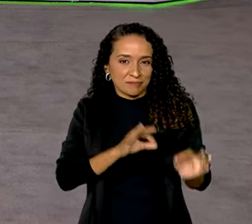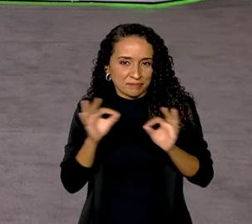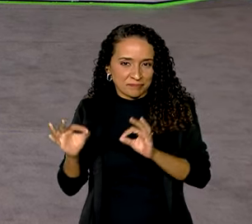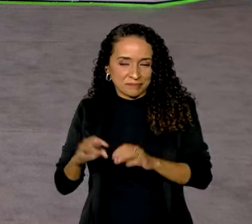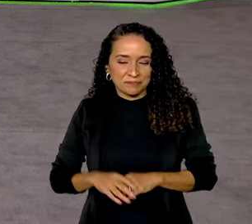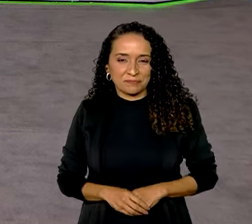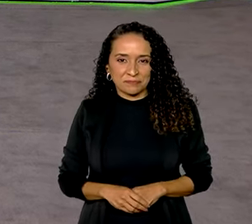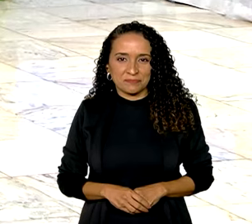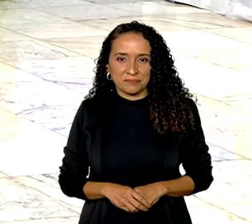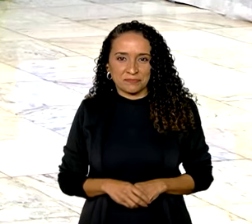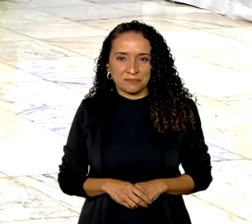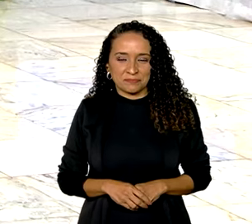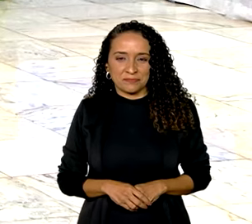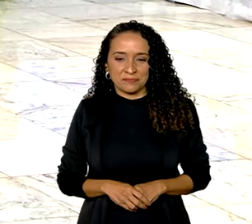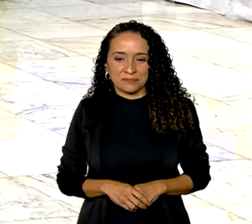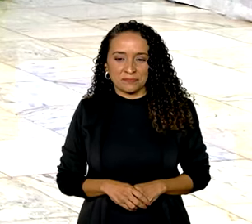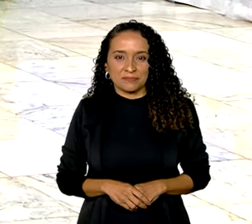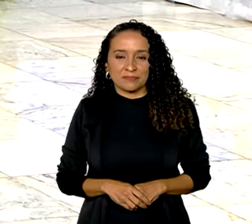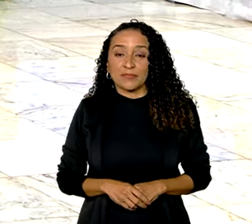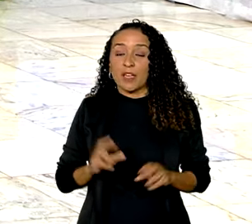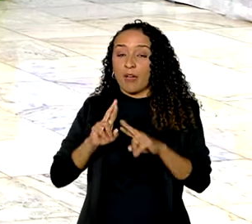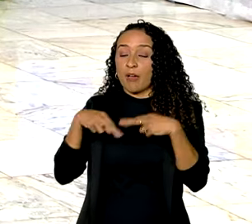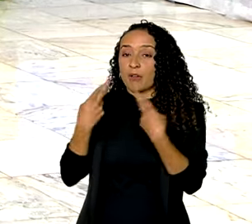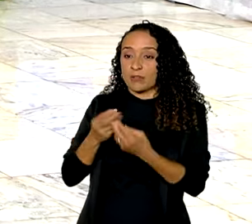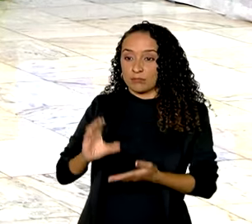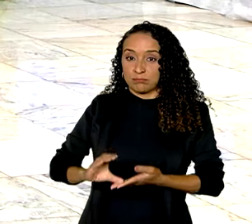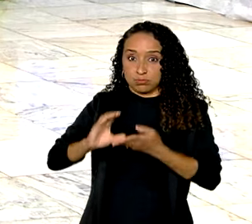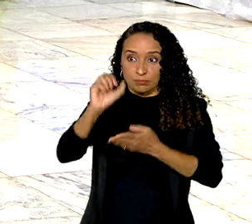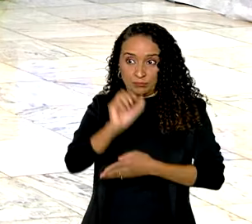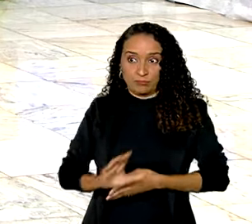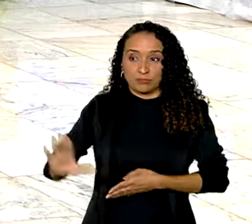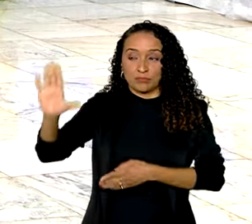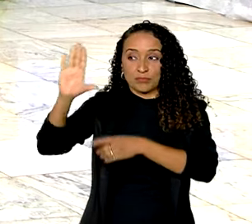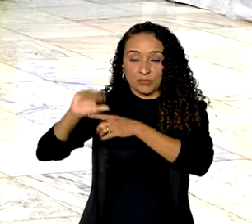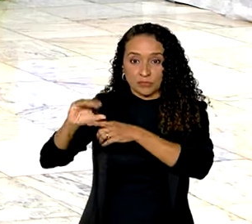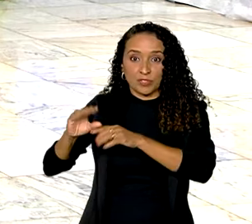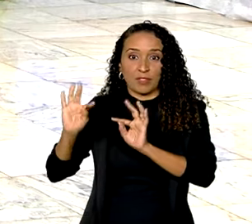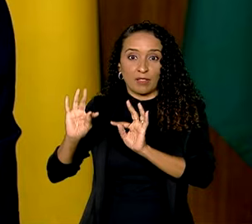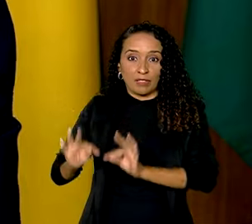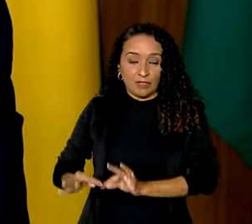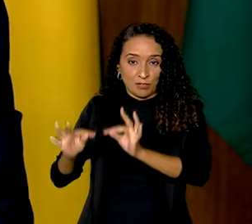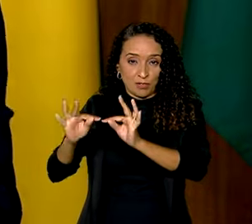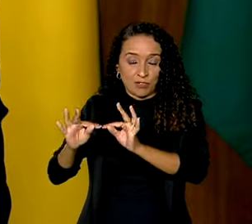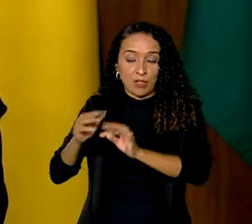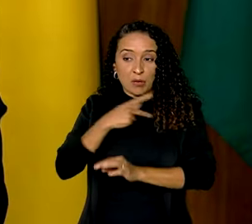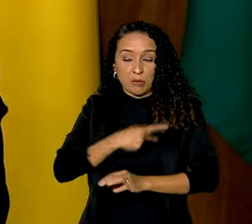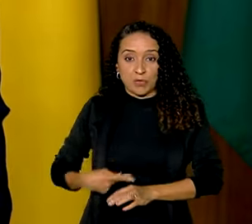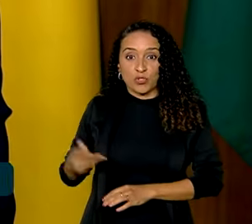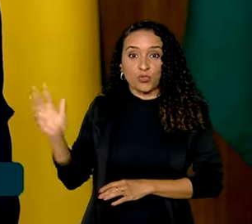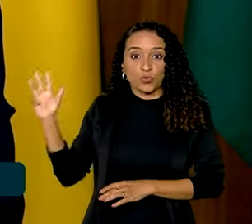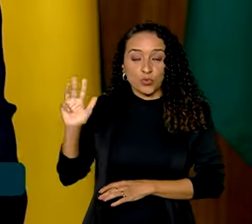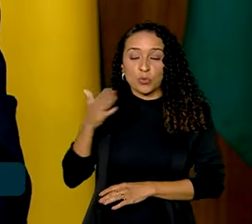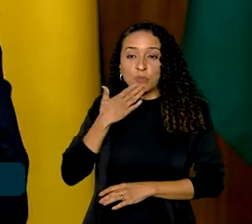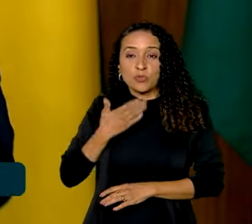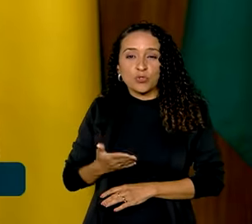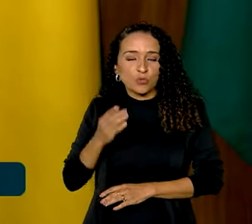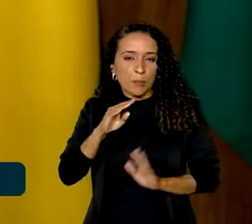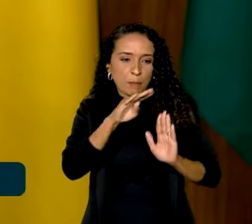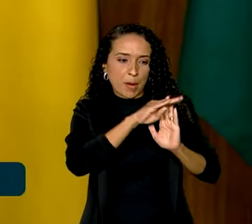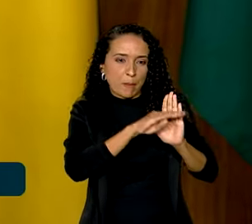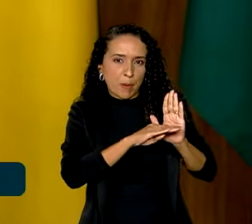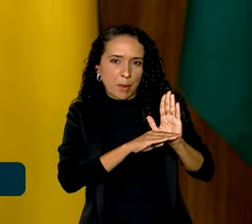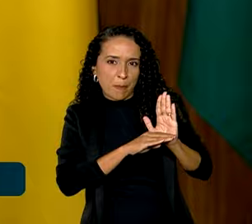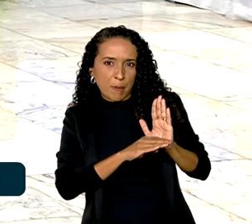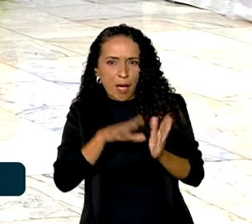reportagem. Na reunião do Conselho Nacional de Ciência e Tecnologia, o presidente Lula pediu um plano de